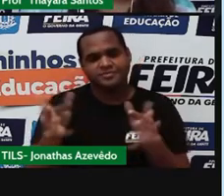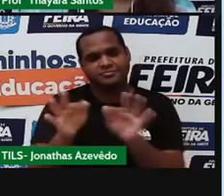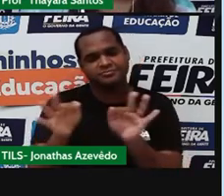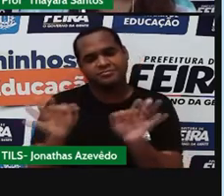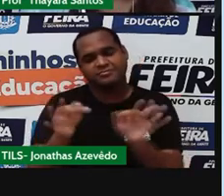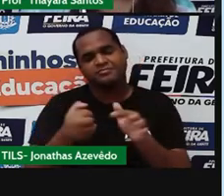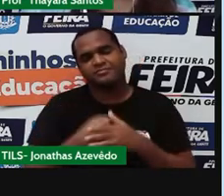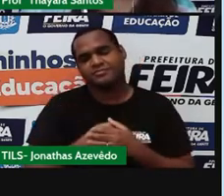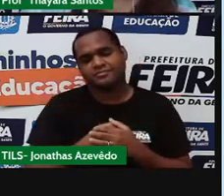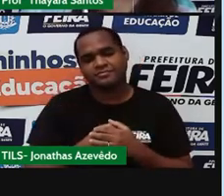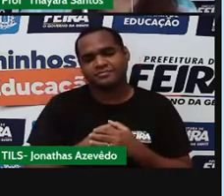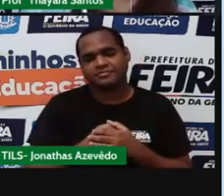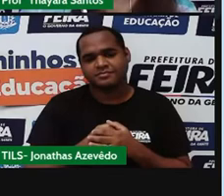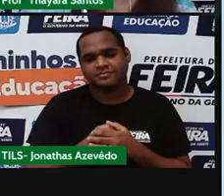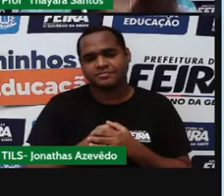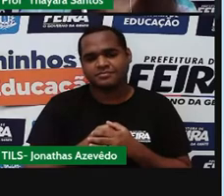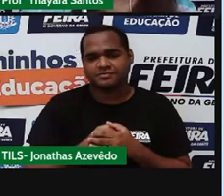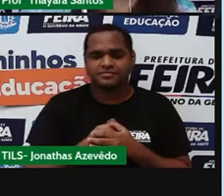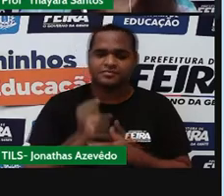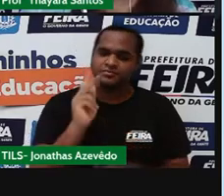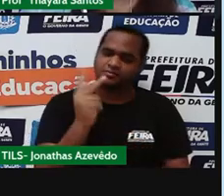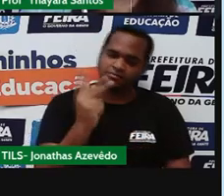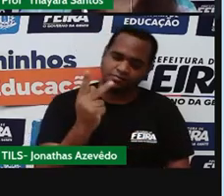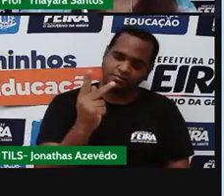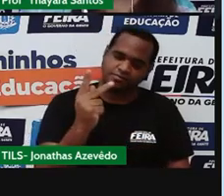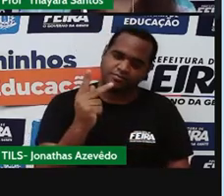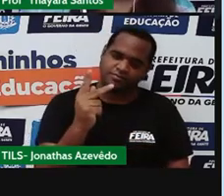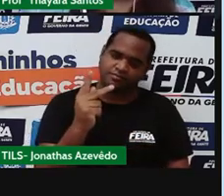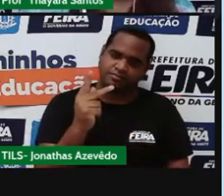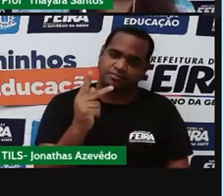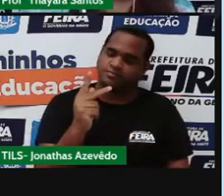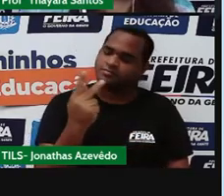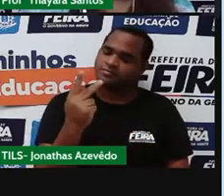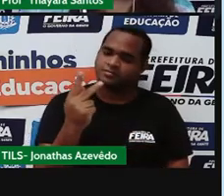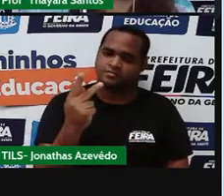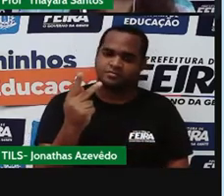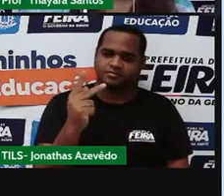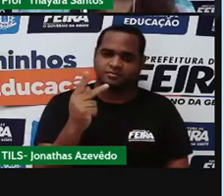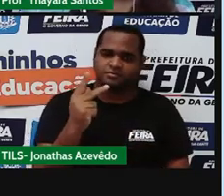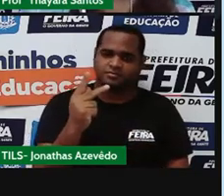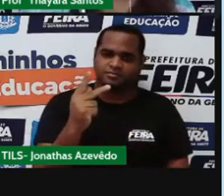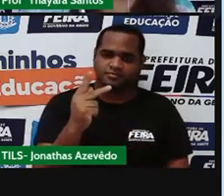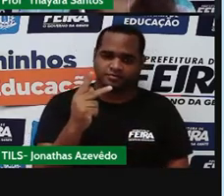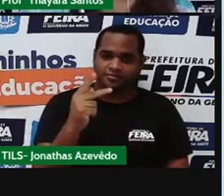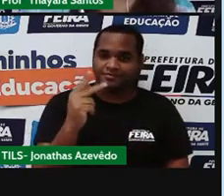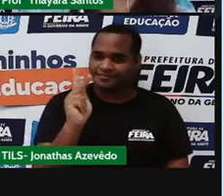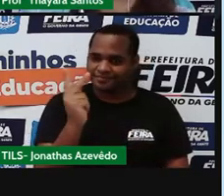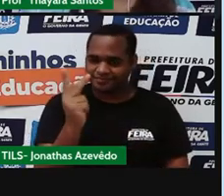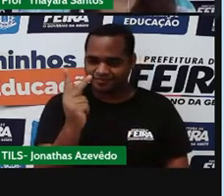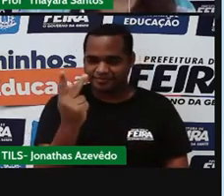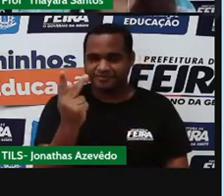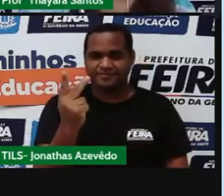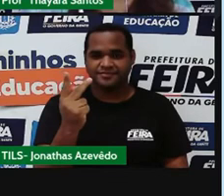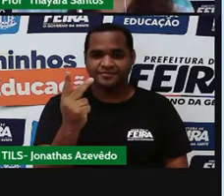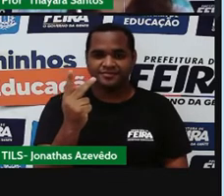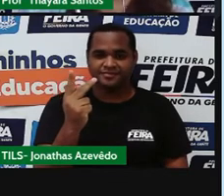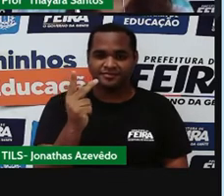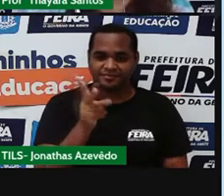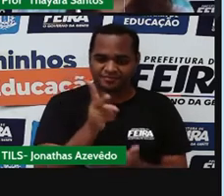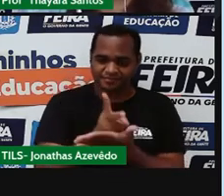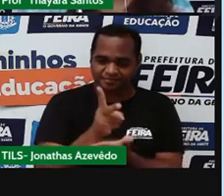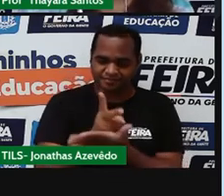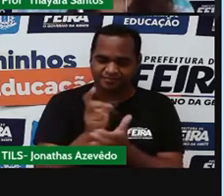Vamos ver esse hidrogênio aqui. O que a gente pode fazer com ele? Peguei esse primeiro átomo e o segundo aqui do ladinho dele.